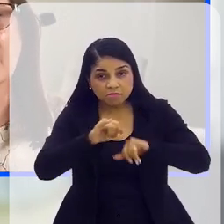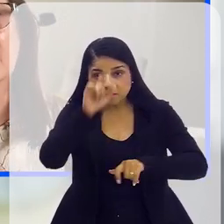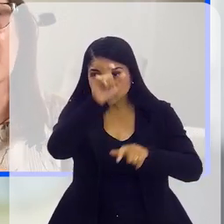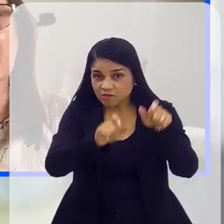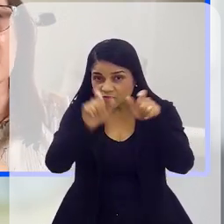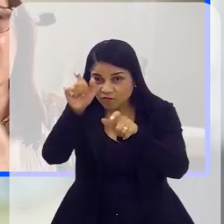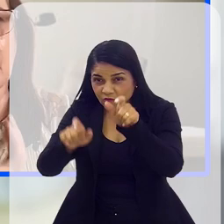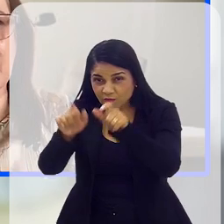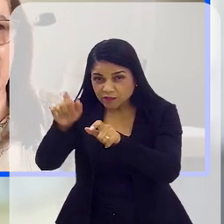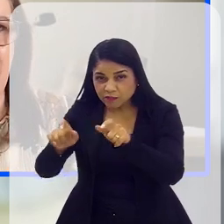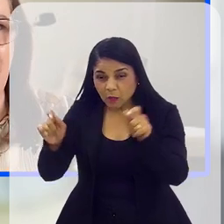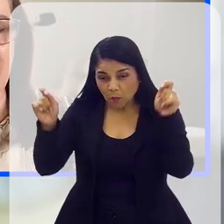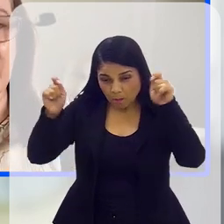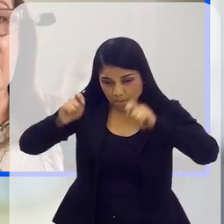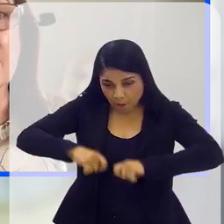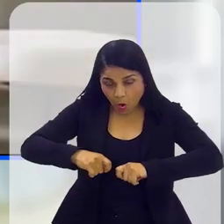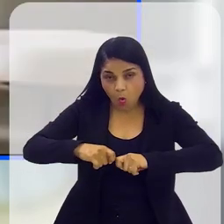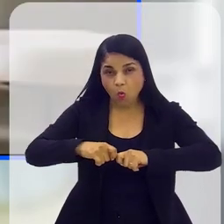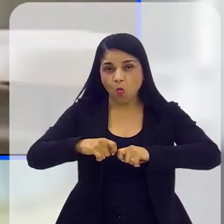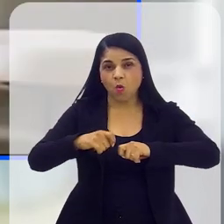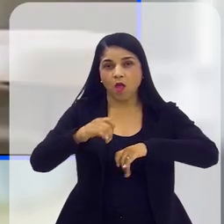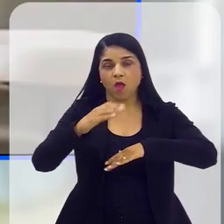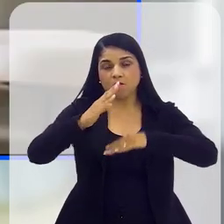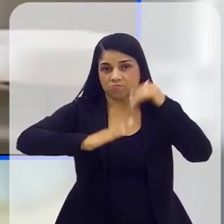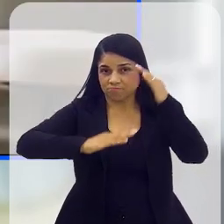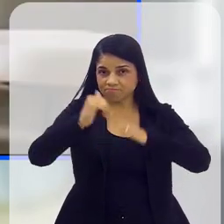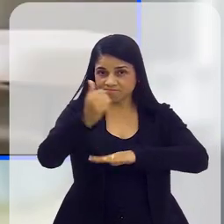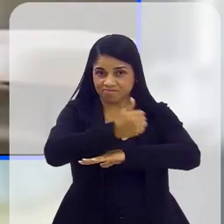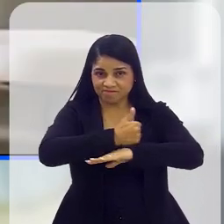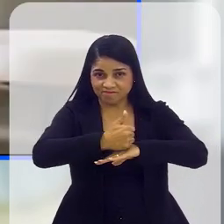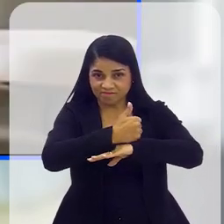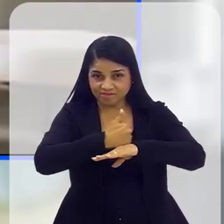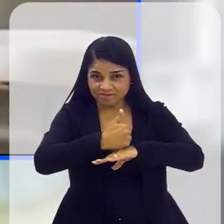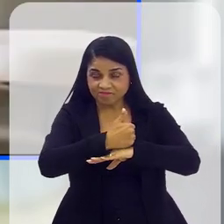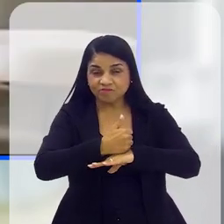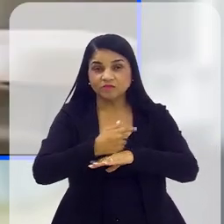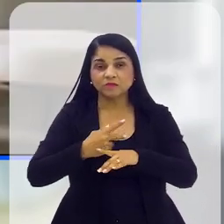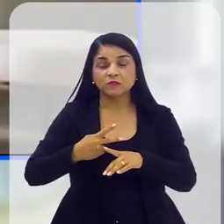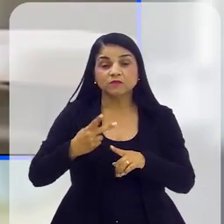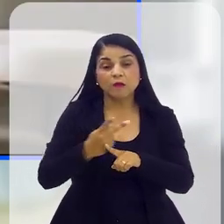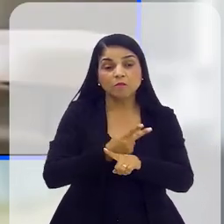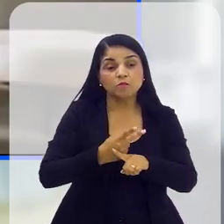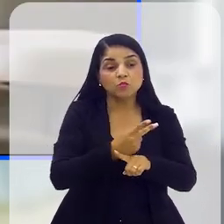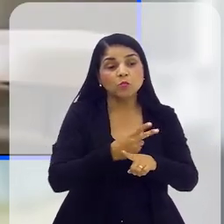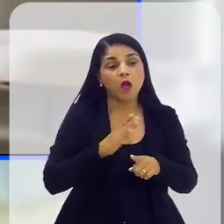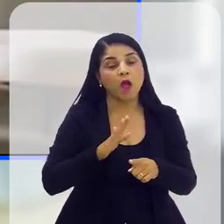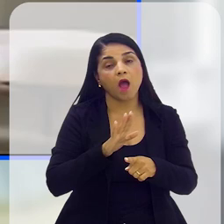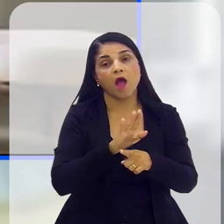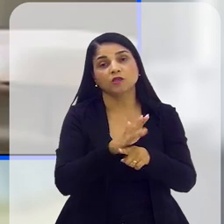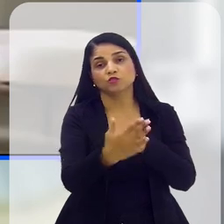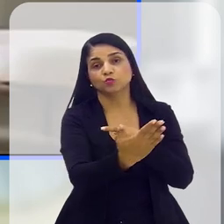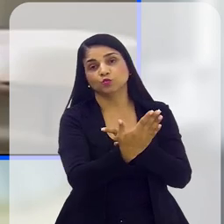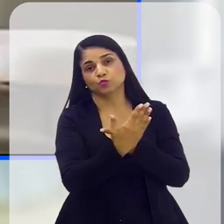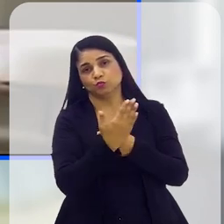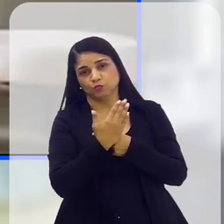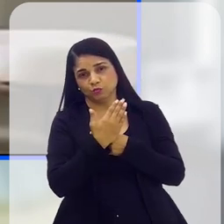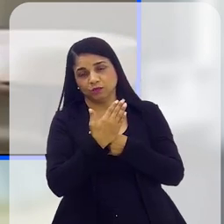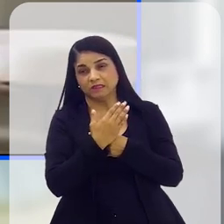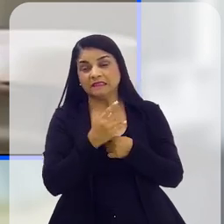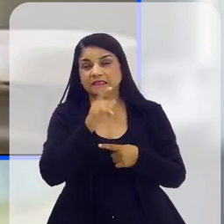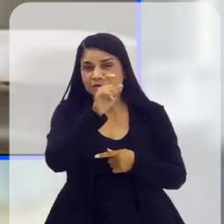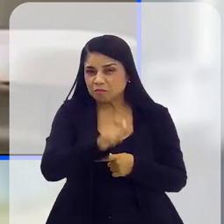quanto mais elas se capacitarem, mais elas vão poder buscar ajuda. Tem muita gente que